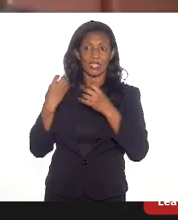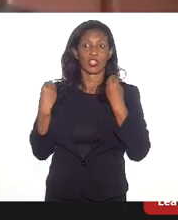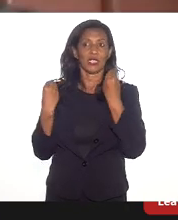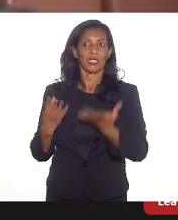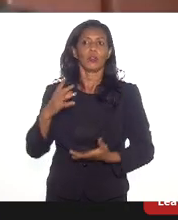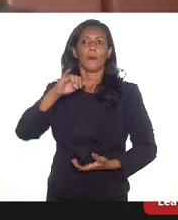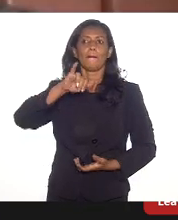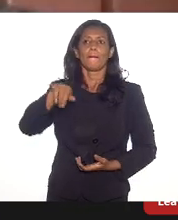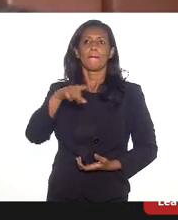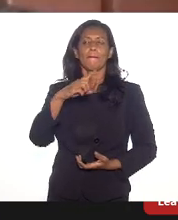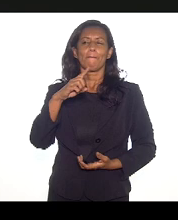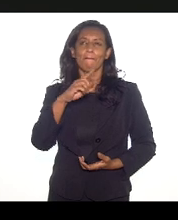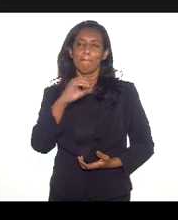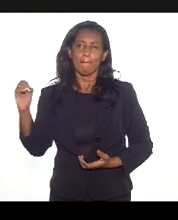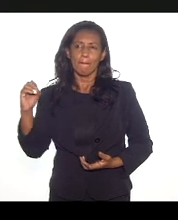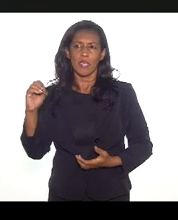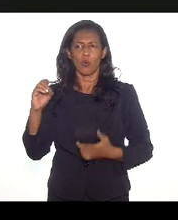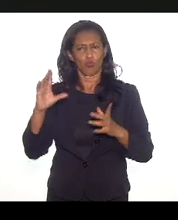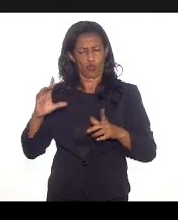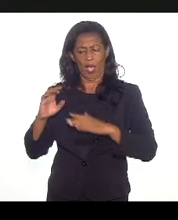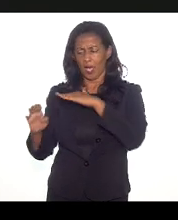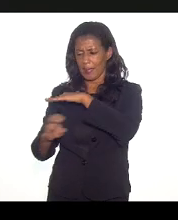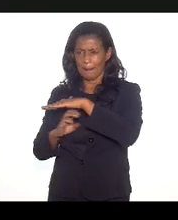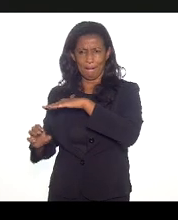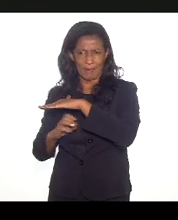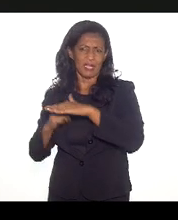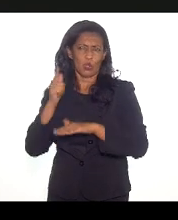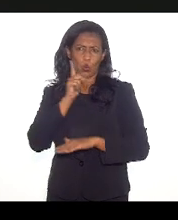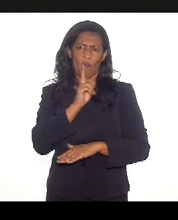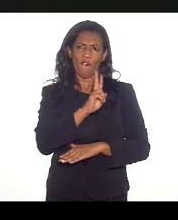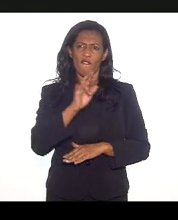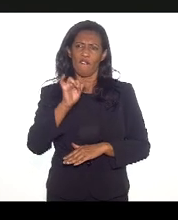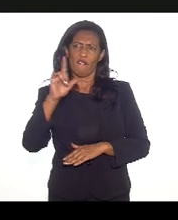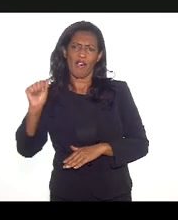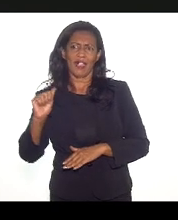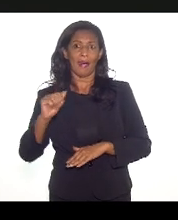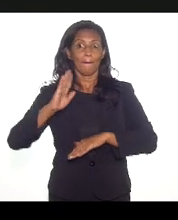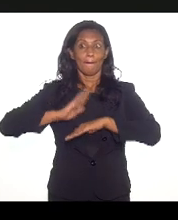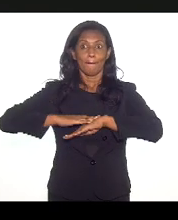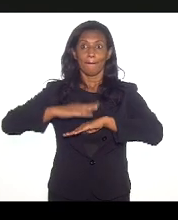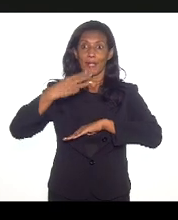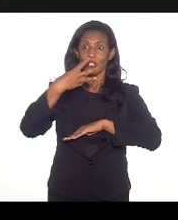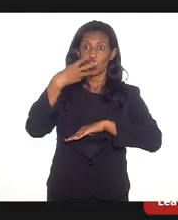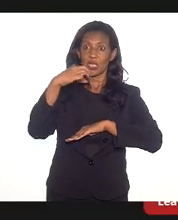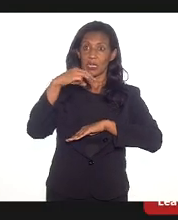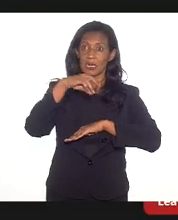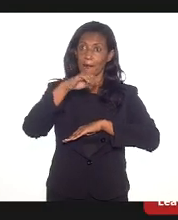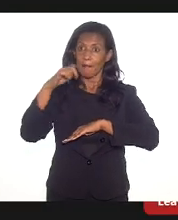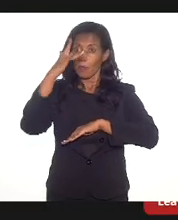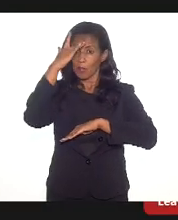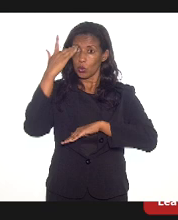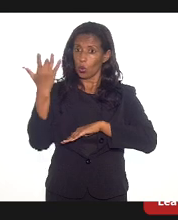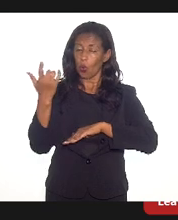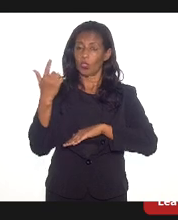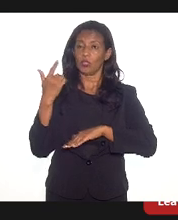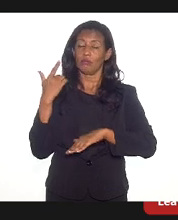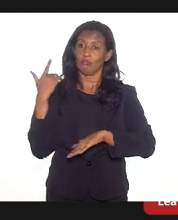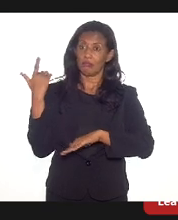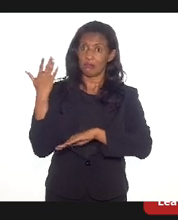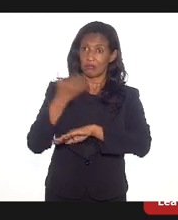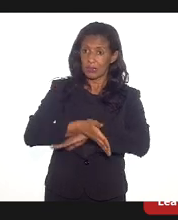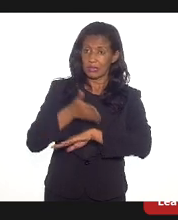pessoas, reunindo grandes empresas aqui no nosso estado e aí mais de 30 mil pessoas se inscreveram e nós, então,